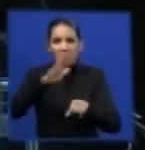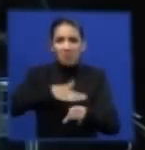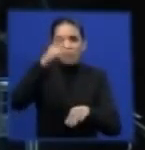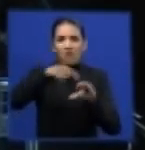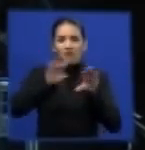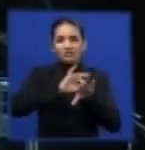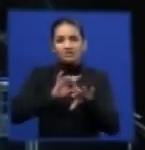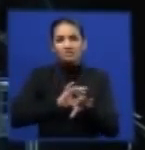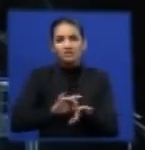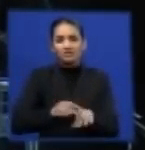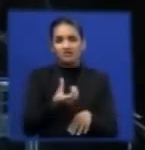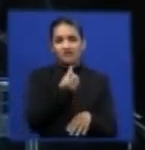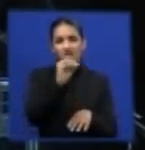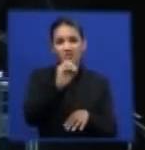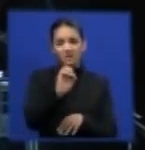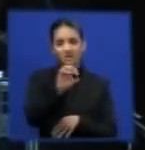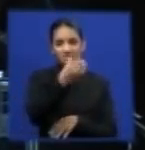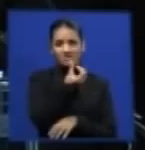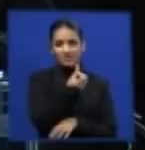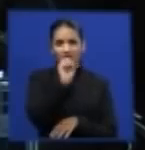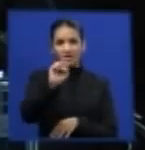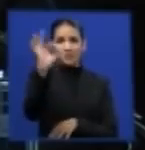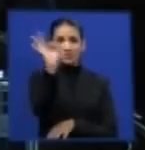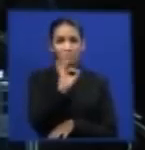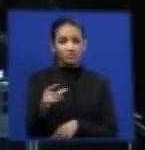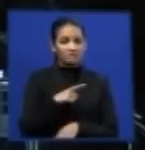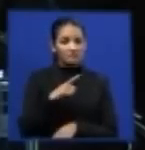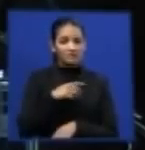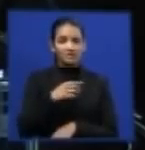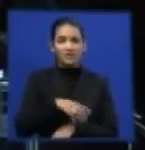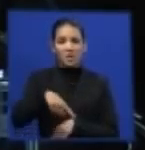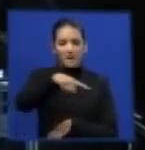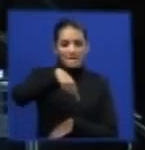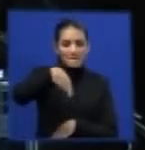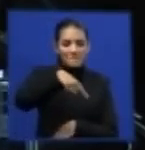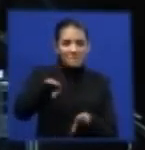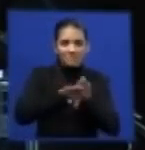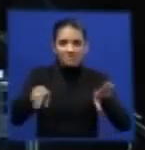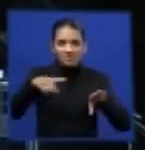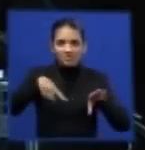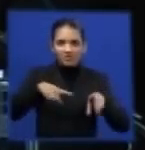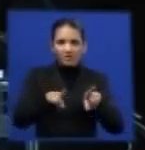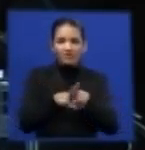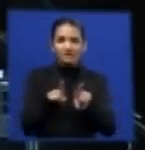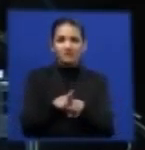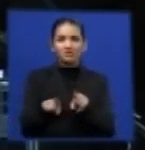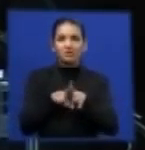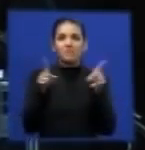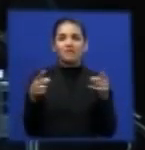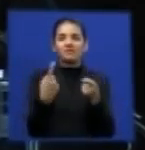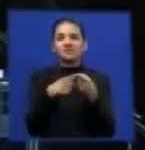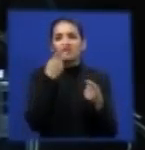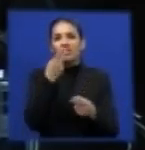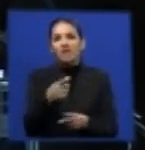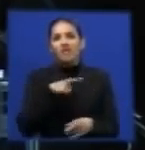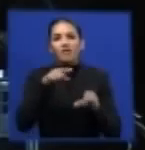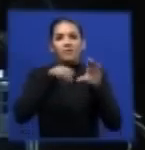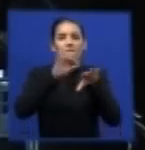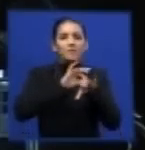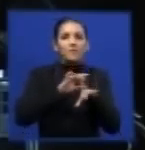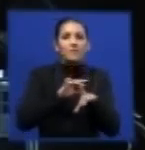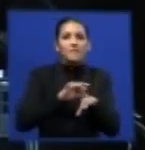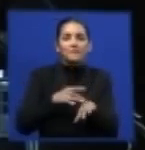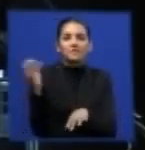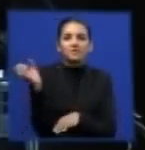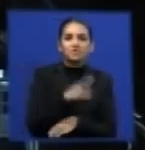precária ou ruim. Ou seja, dizer que pneu novo tem dois ciclos de vida, que o